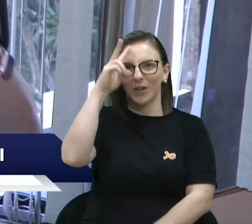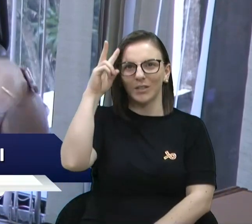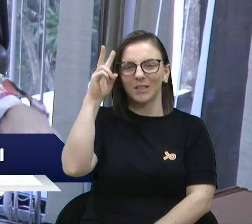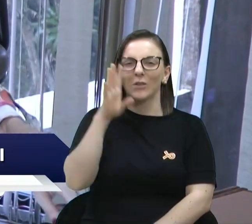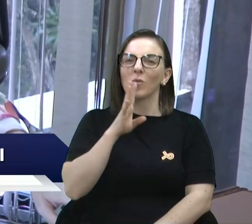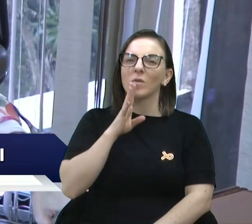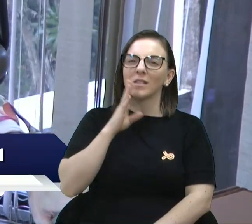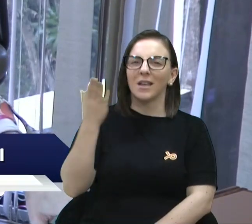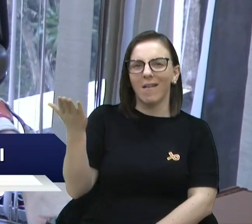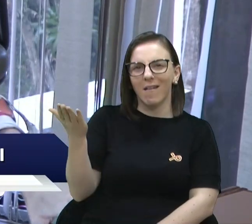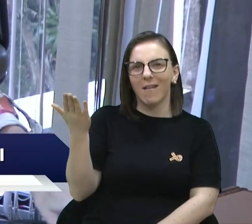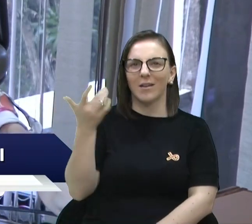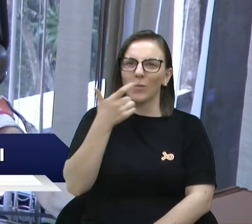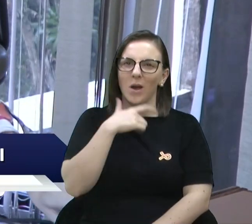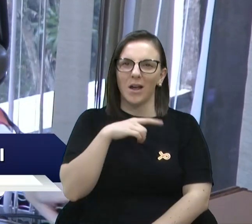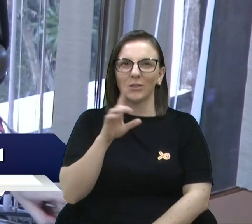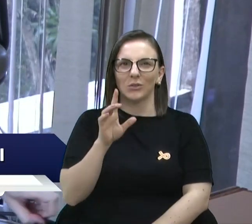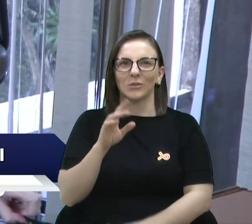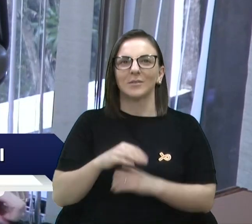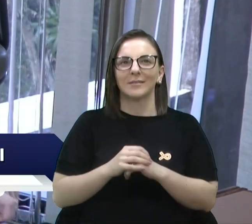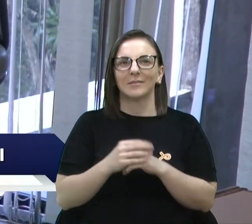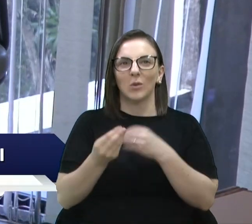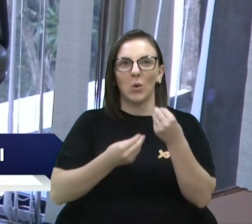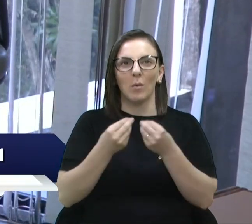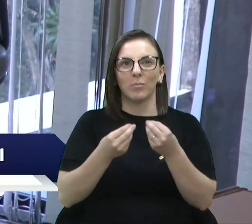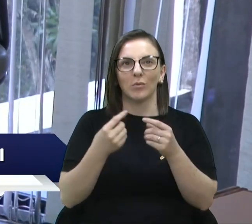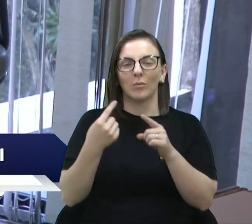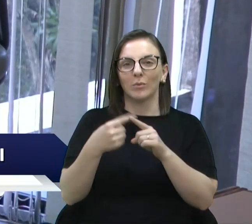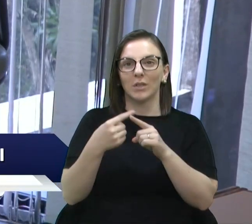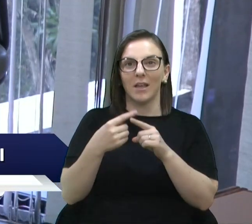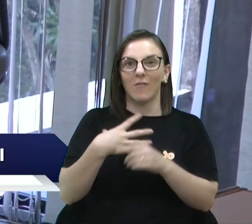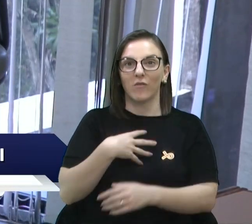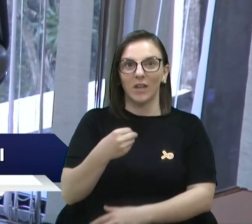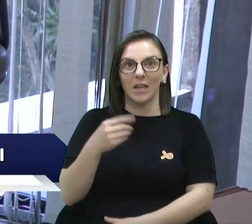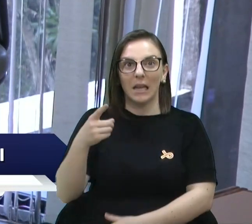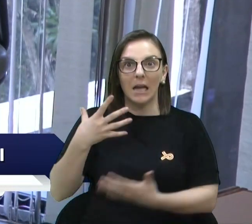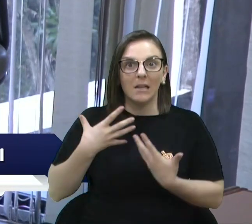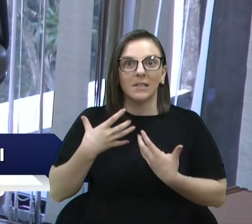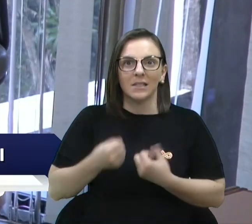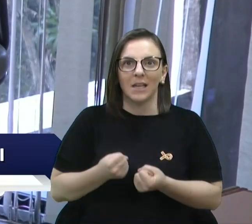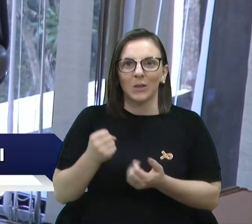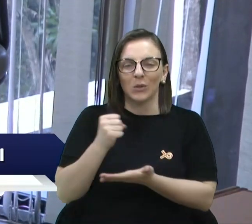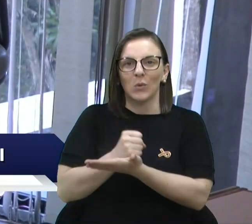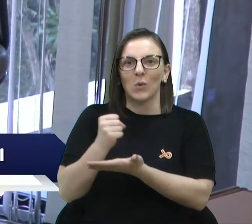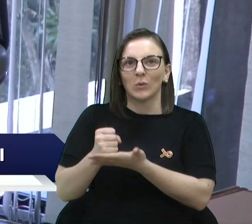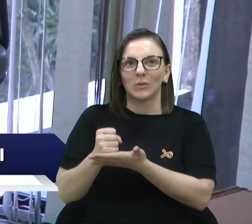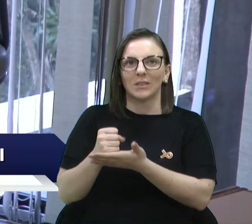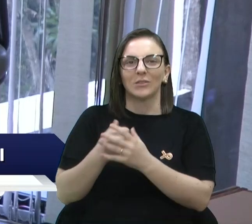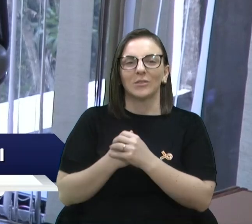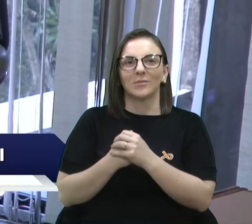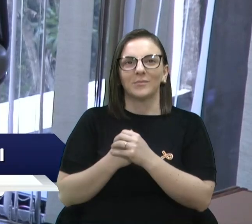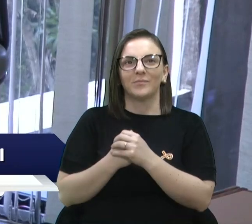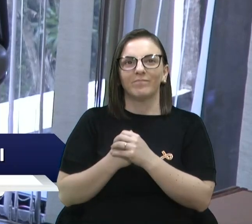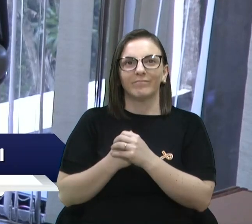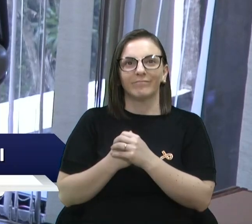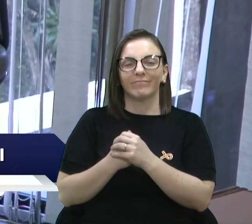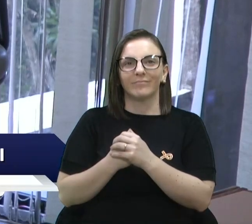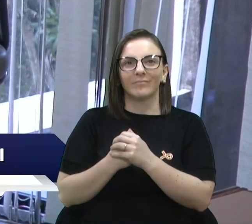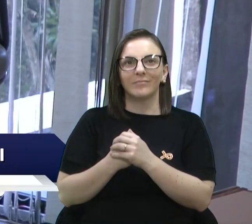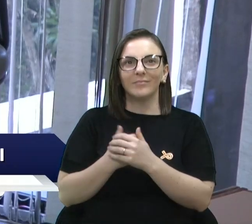conhecia ele, acho que através da filha, e aí ele topou a contratação, e a gente, aí fica